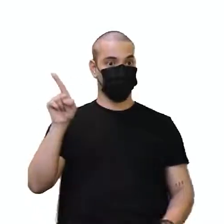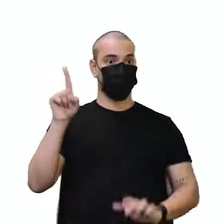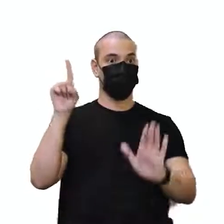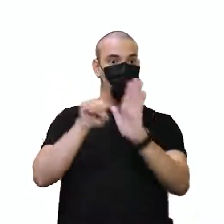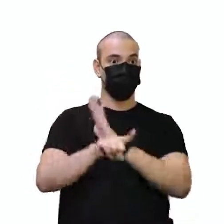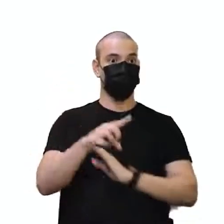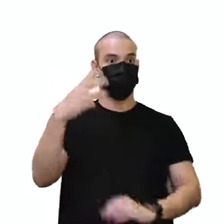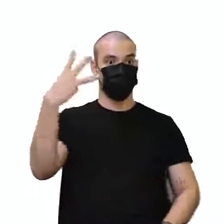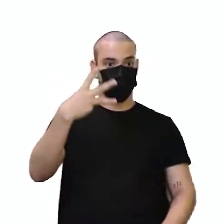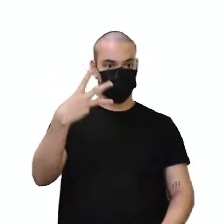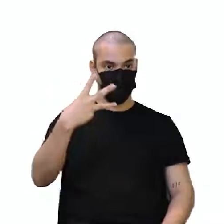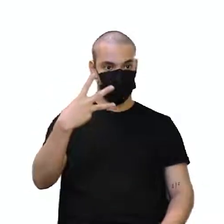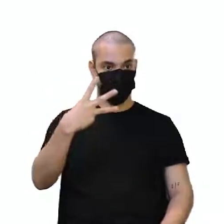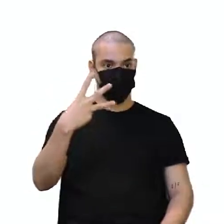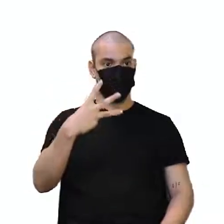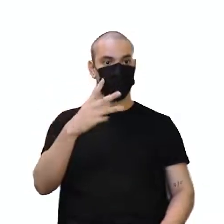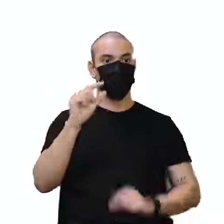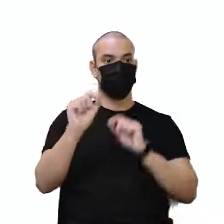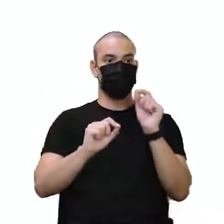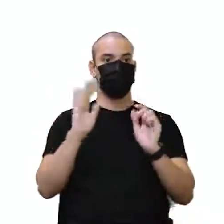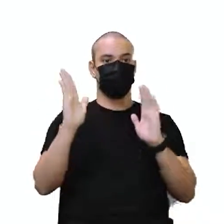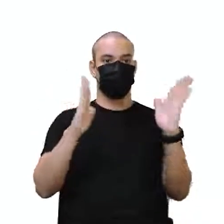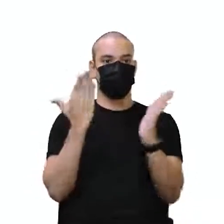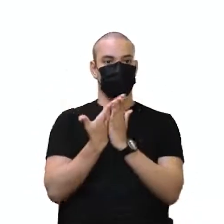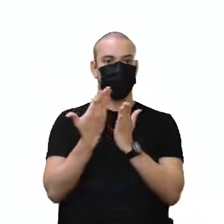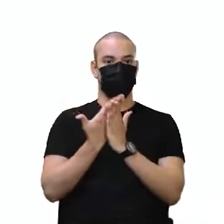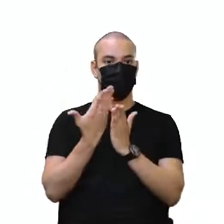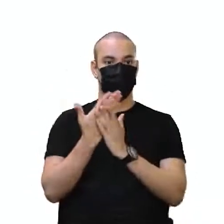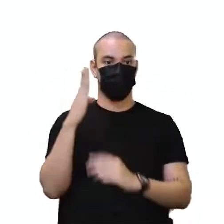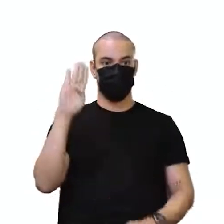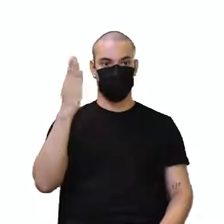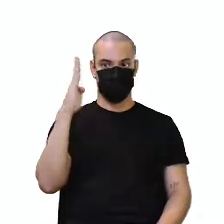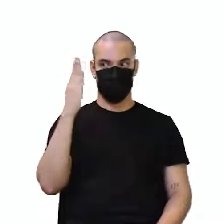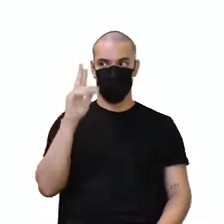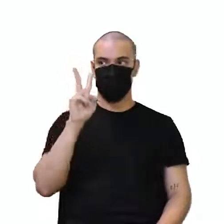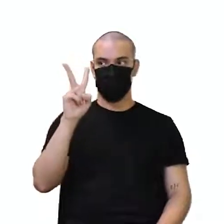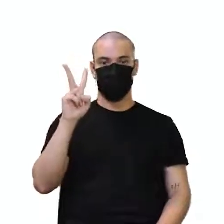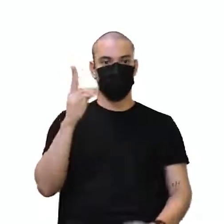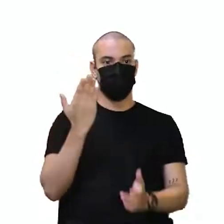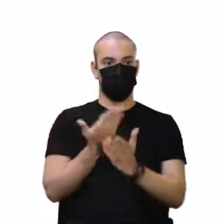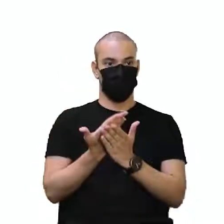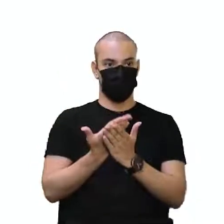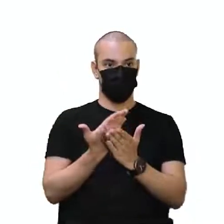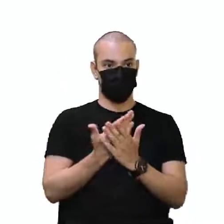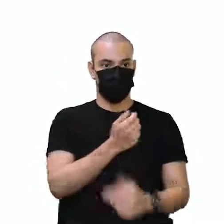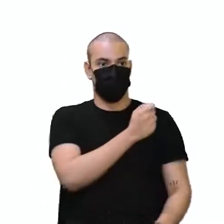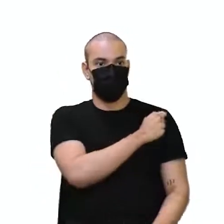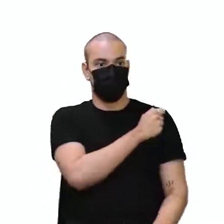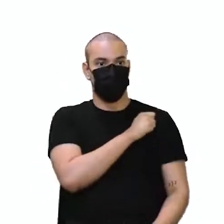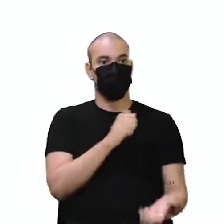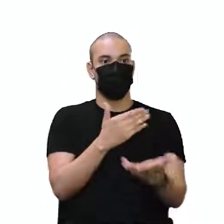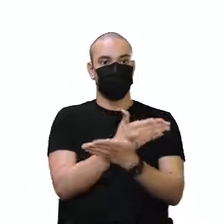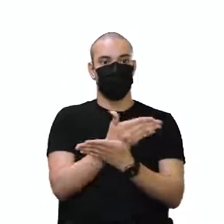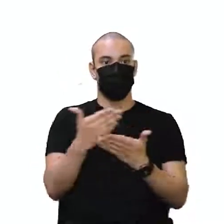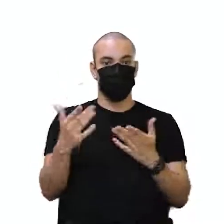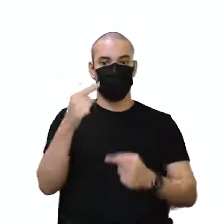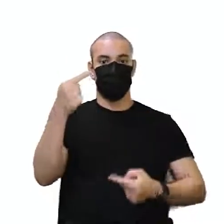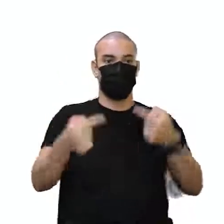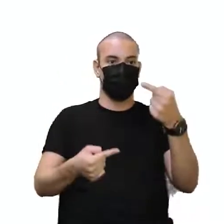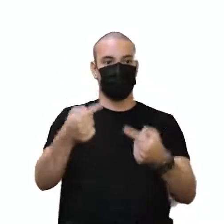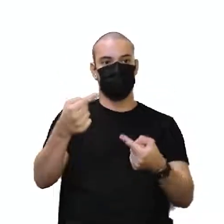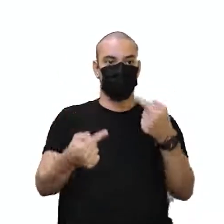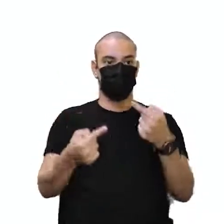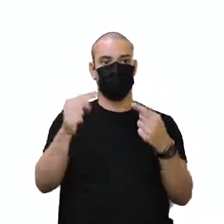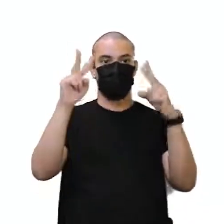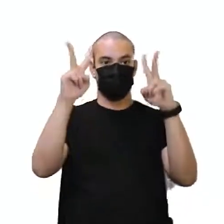Questão 3. Durante uma aula de biologia, dois estudantes começaram a discutir